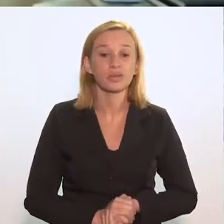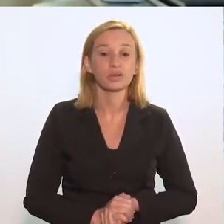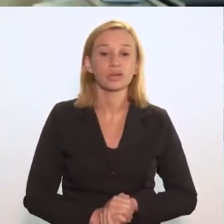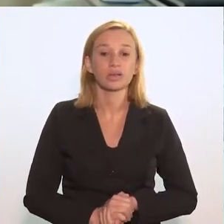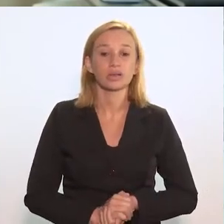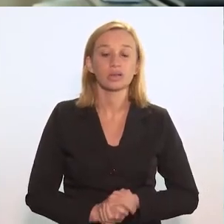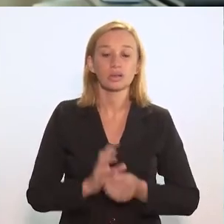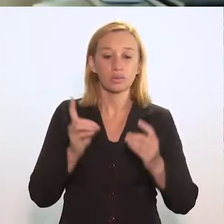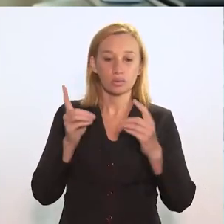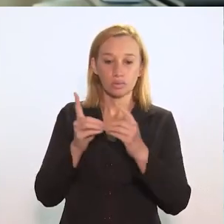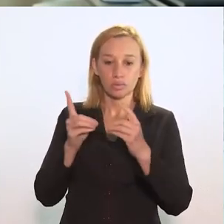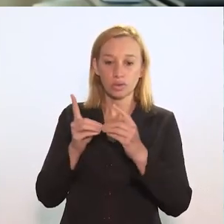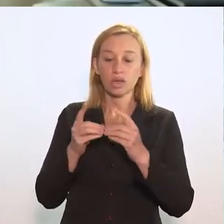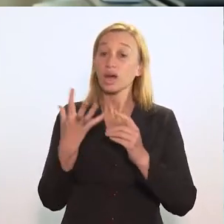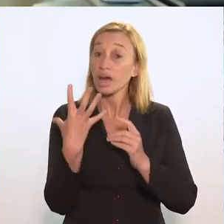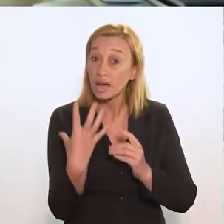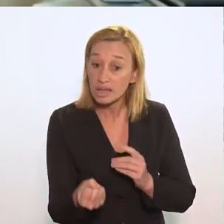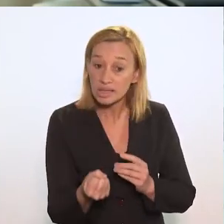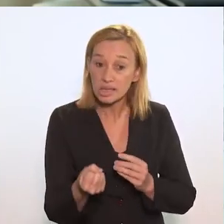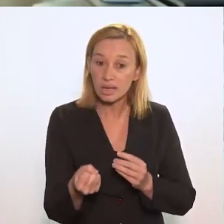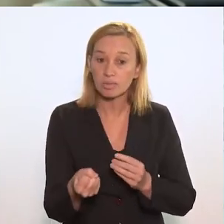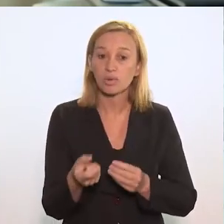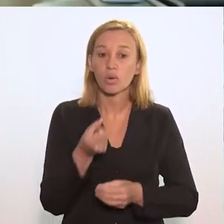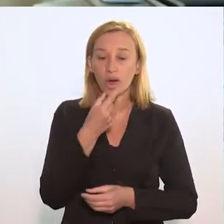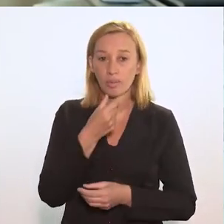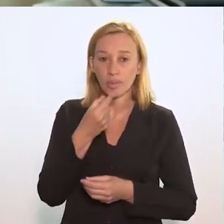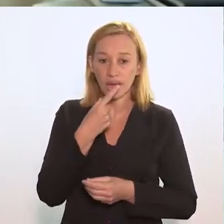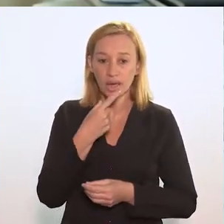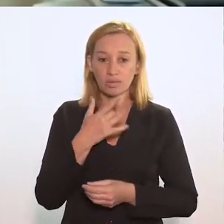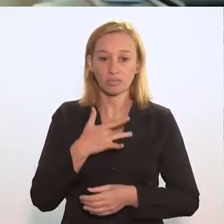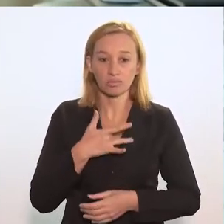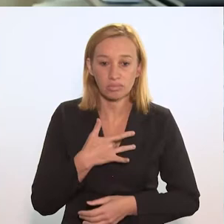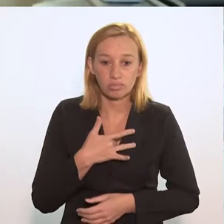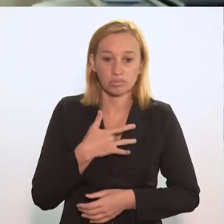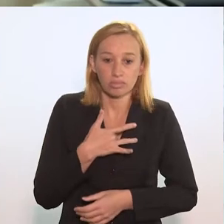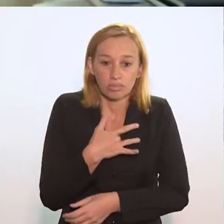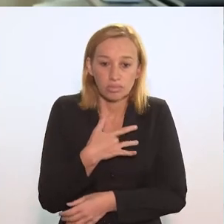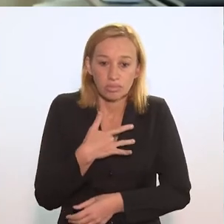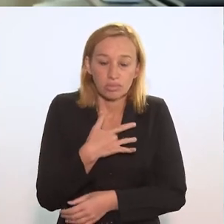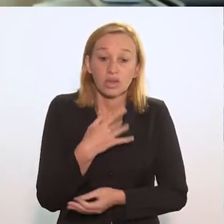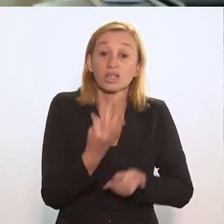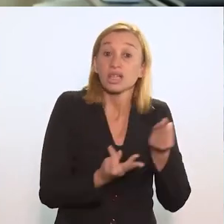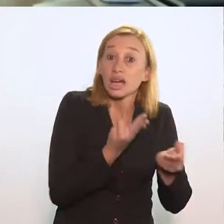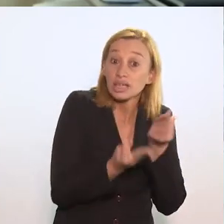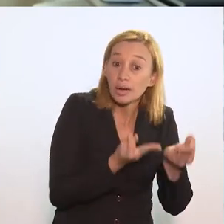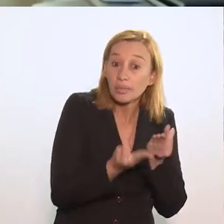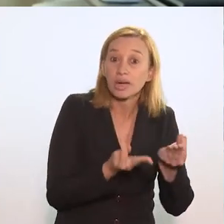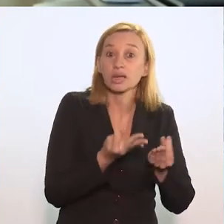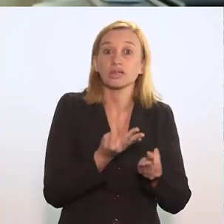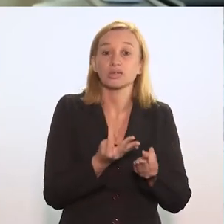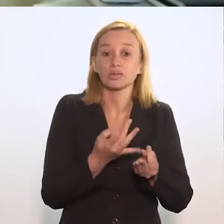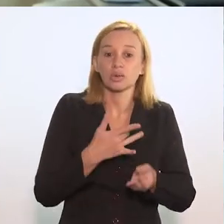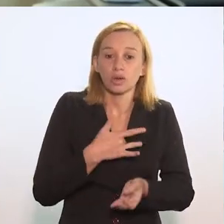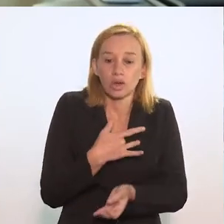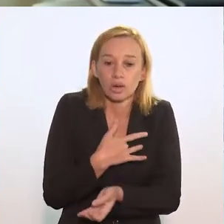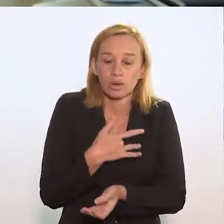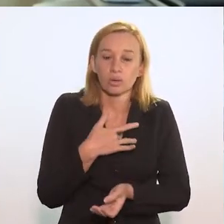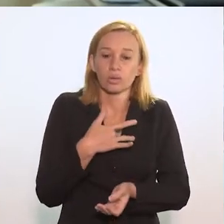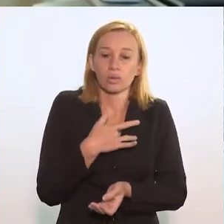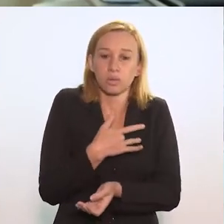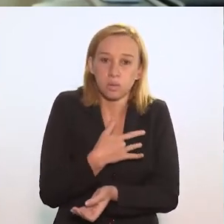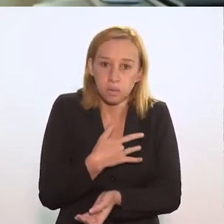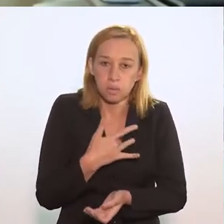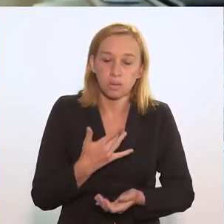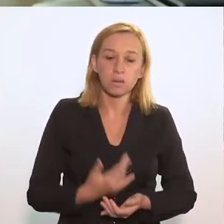Então, o paciente recebe o remédio da tuberculose. O tratamento, de uma forma incíndida da